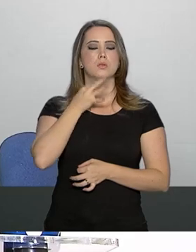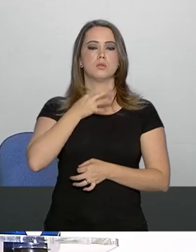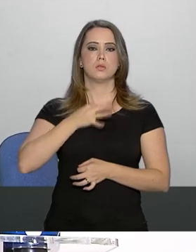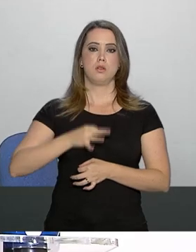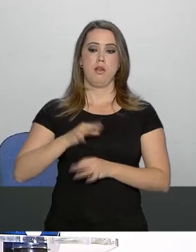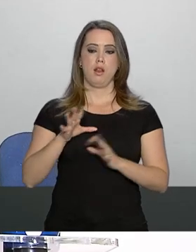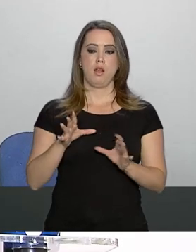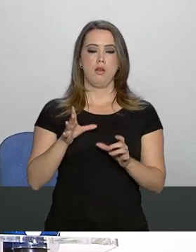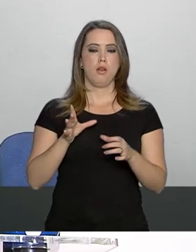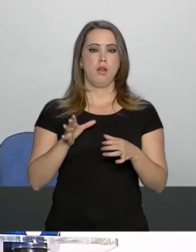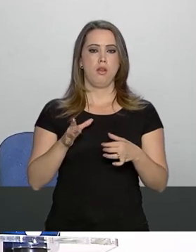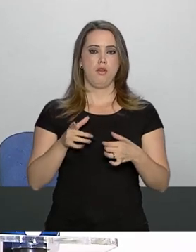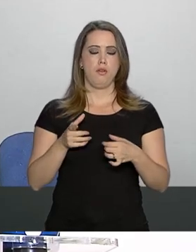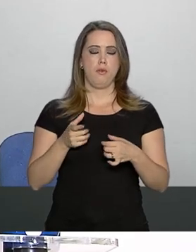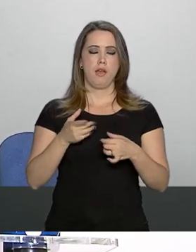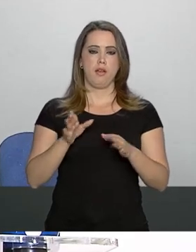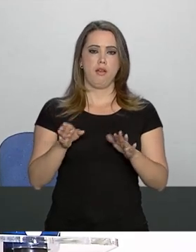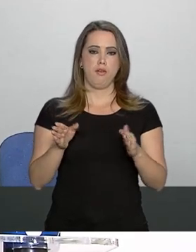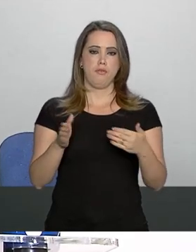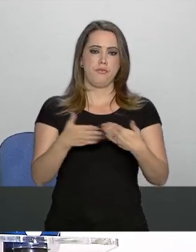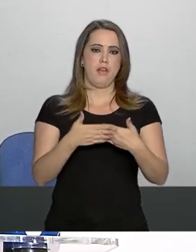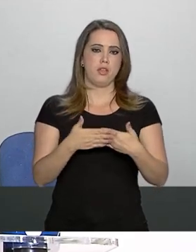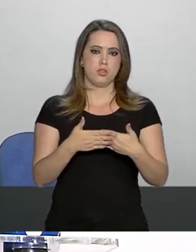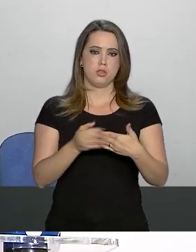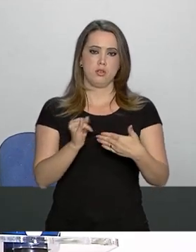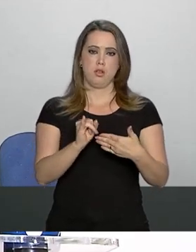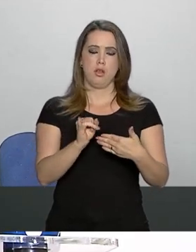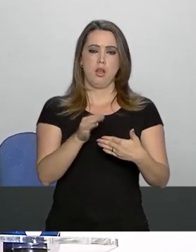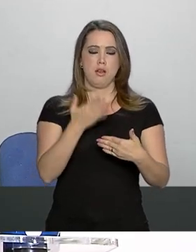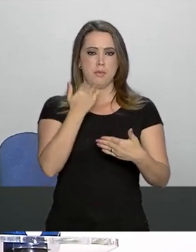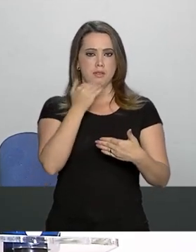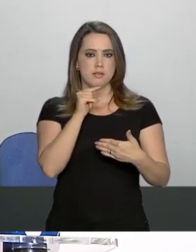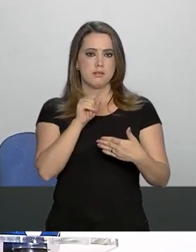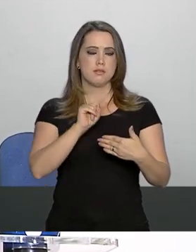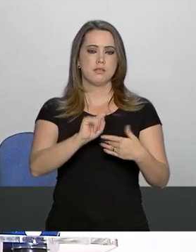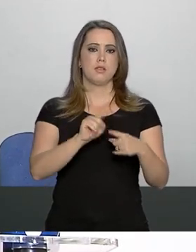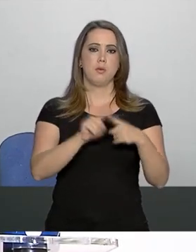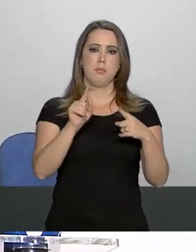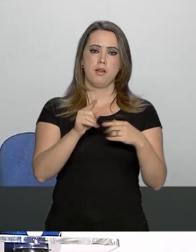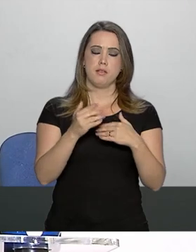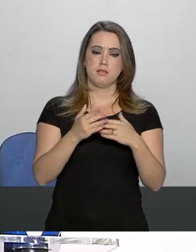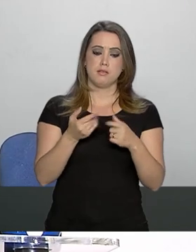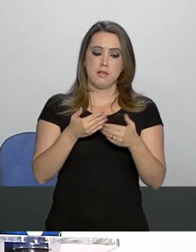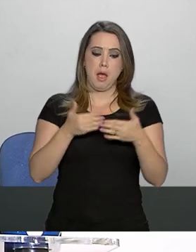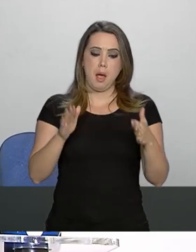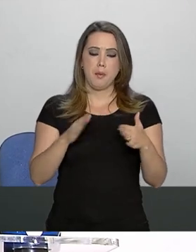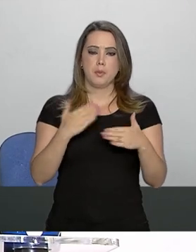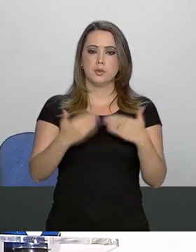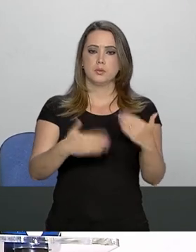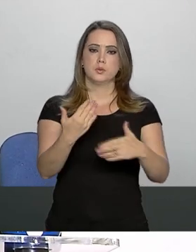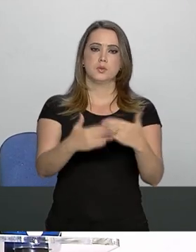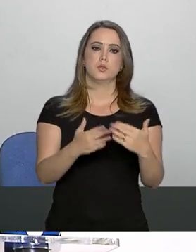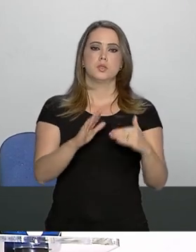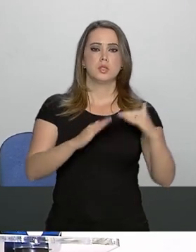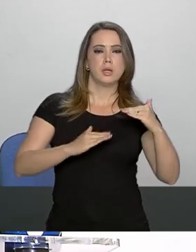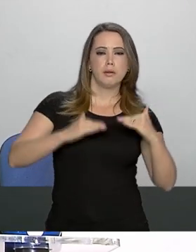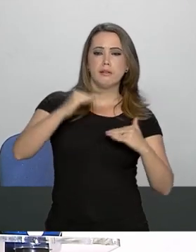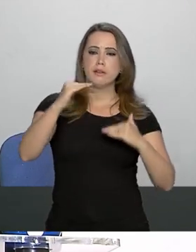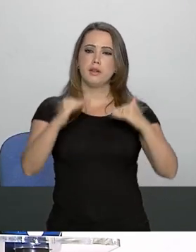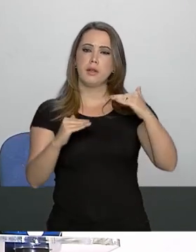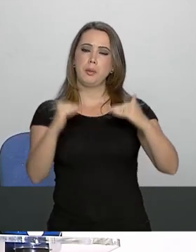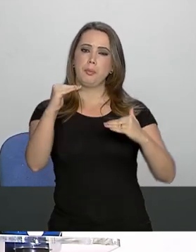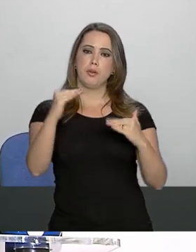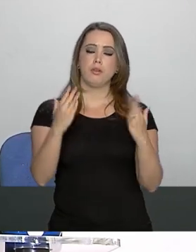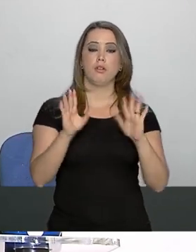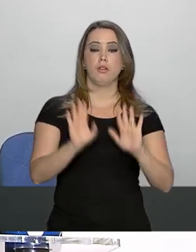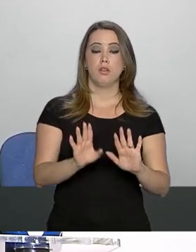ingere esse líquido e se mantém aberta em alguns momentos desse processo. Isso equilibra e faz